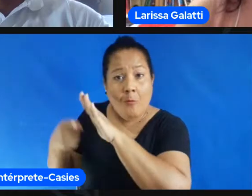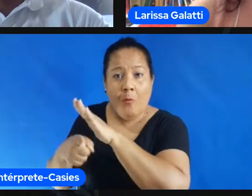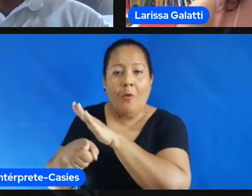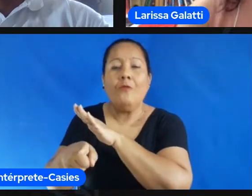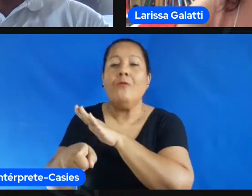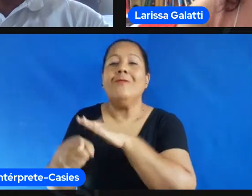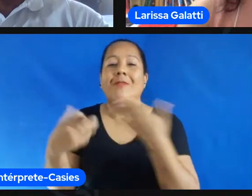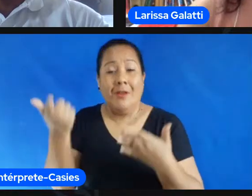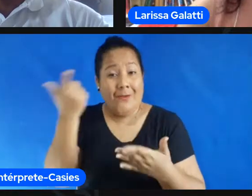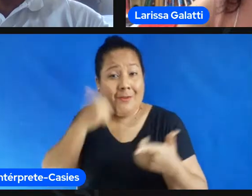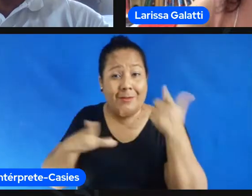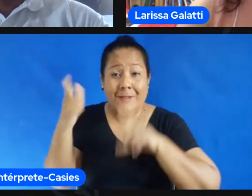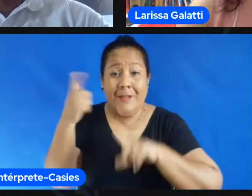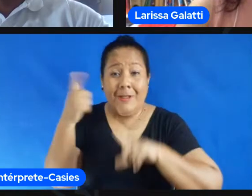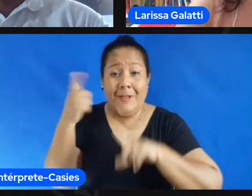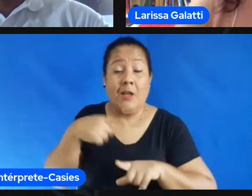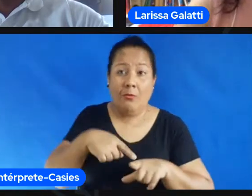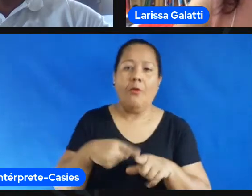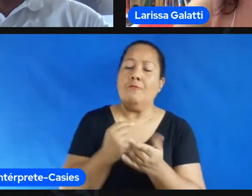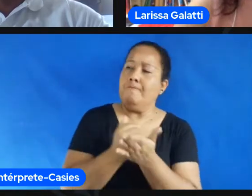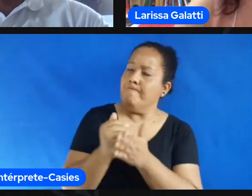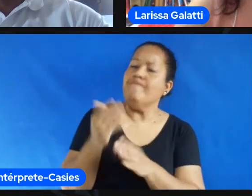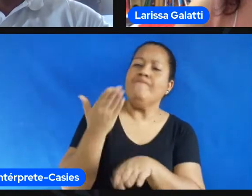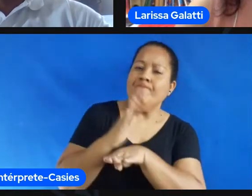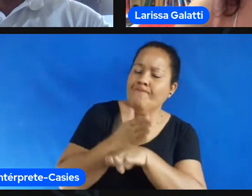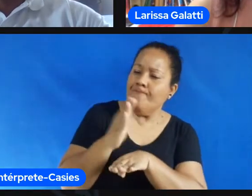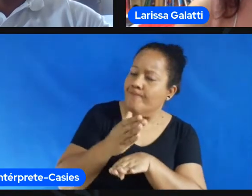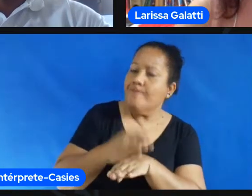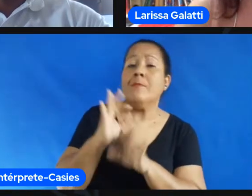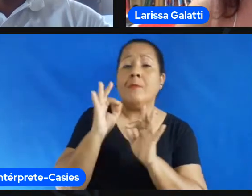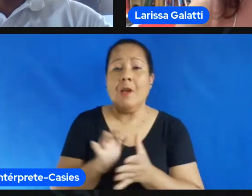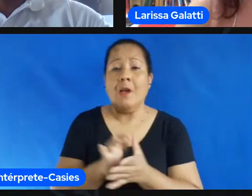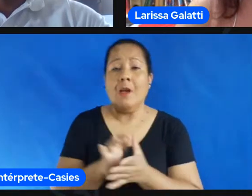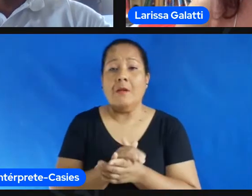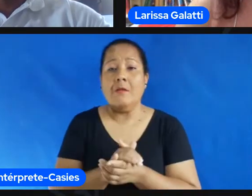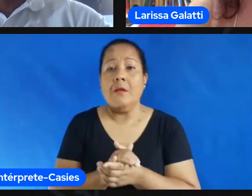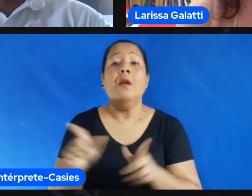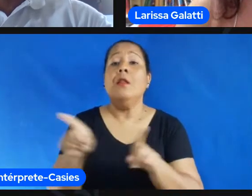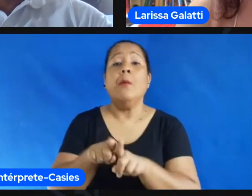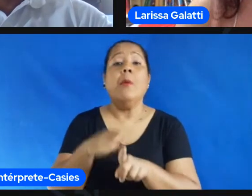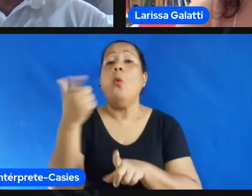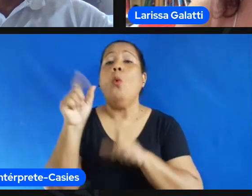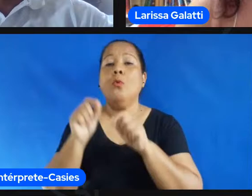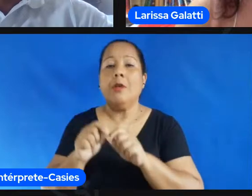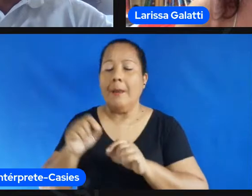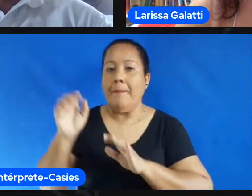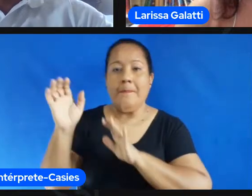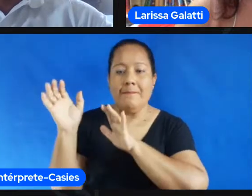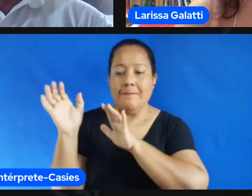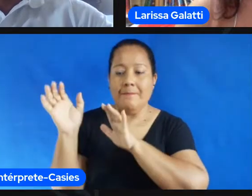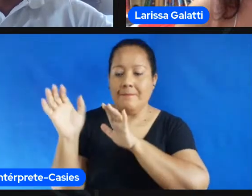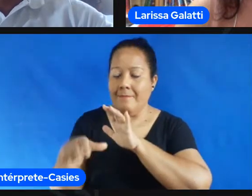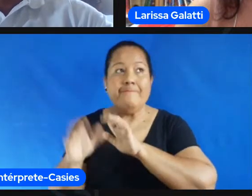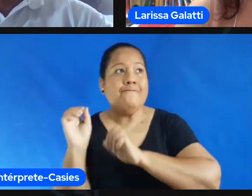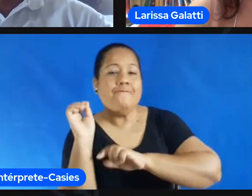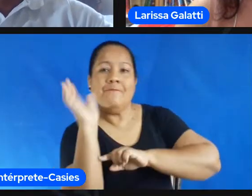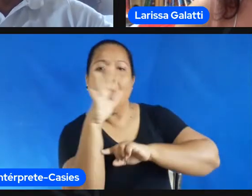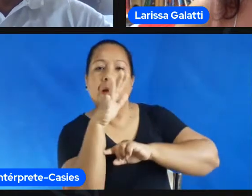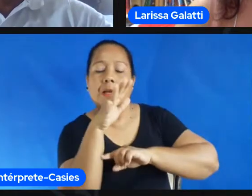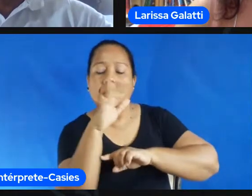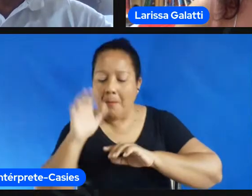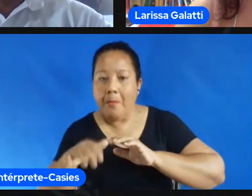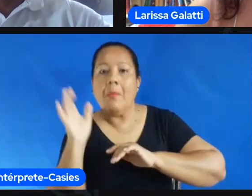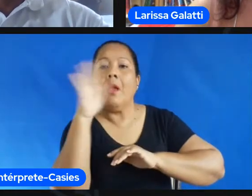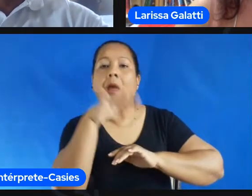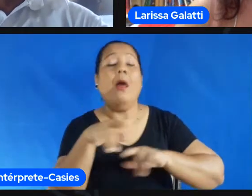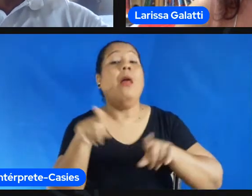exemplo percebeu que tem um número de praticantes homens muito maior que meninas e mulheres então eles criaram um programa junto com